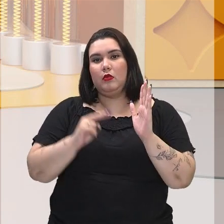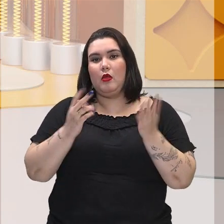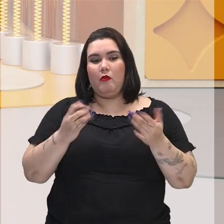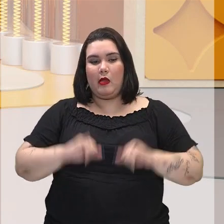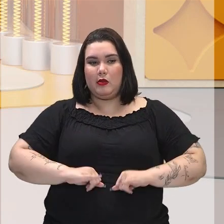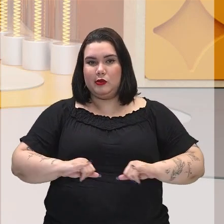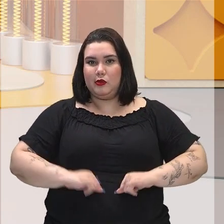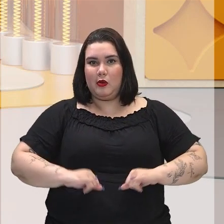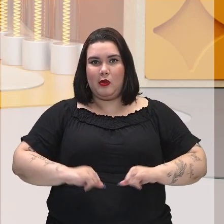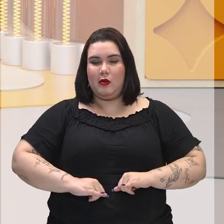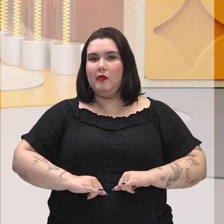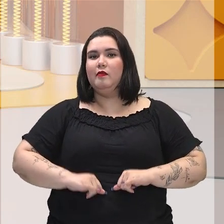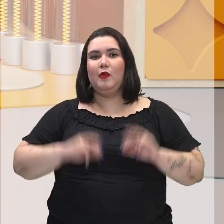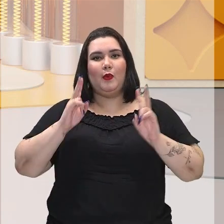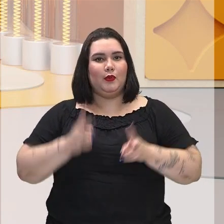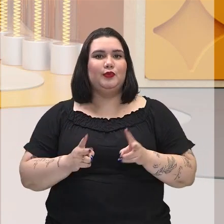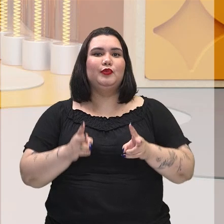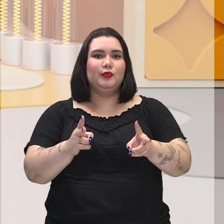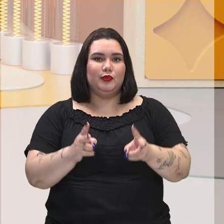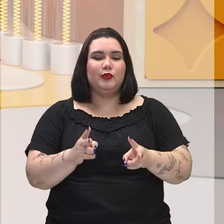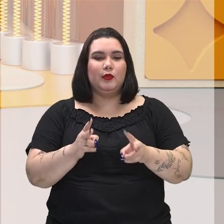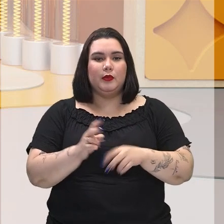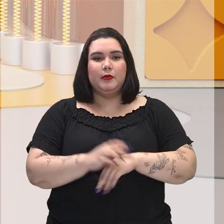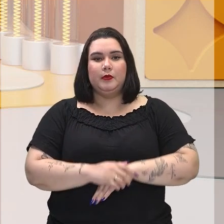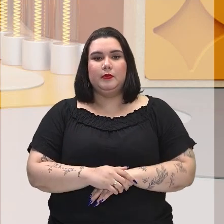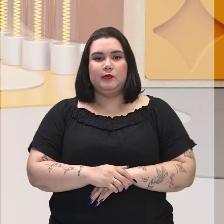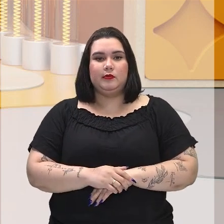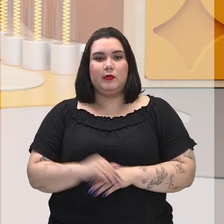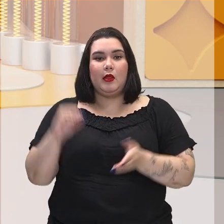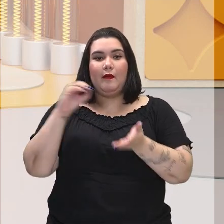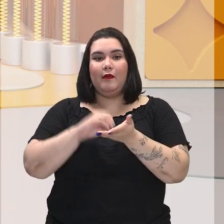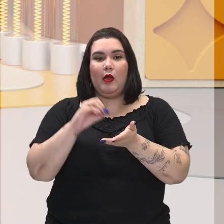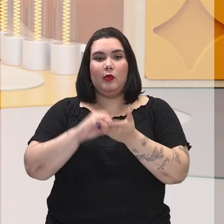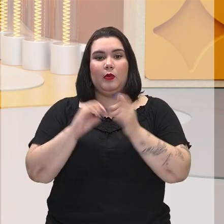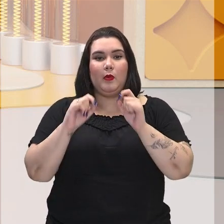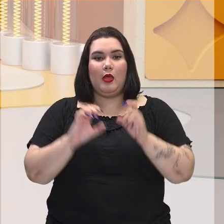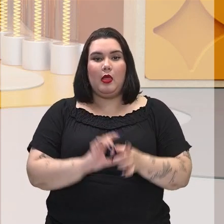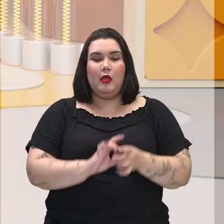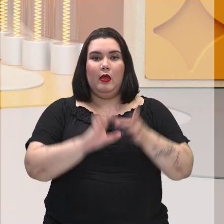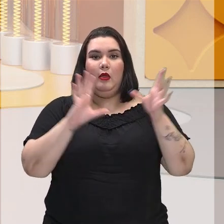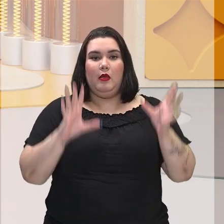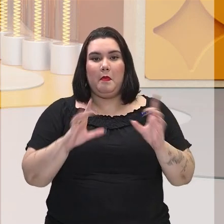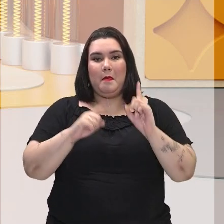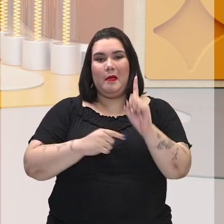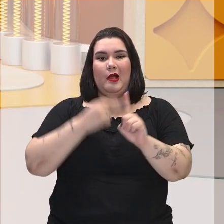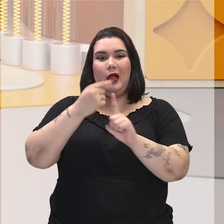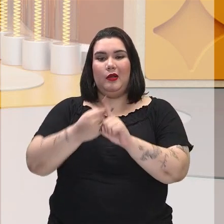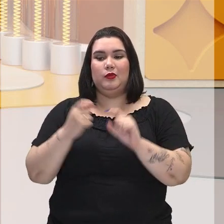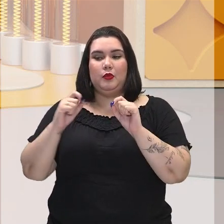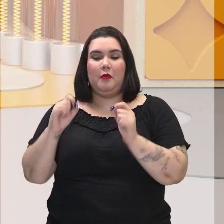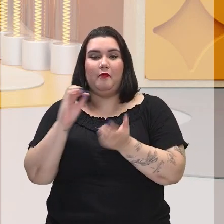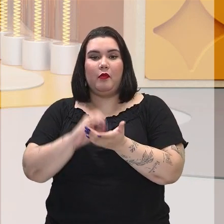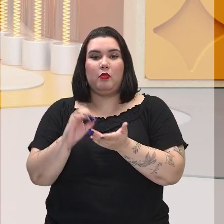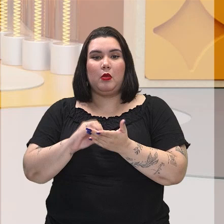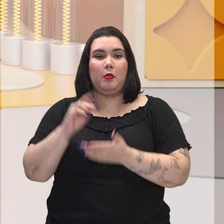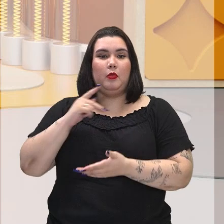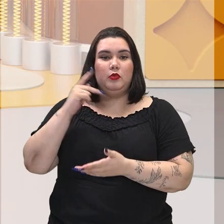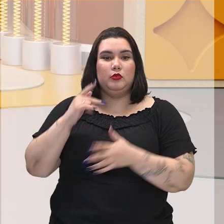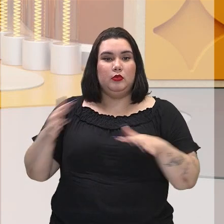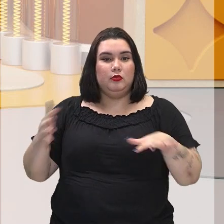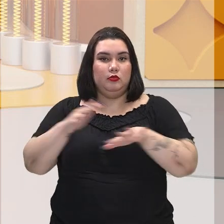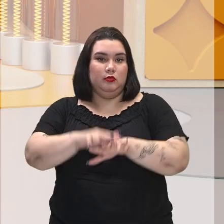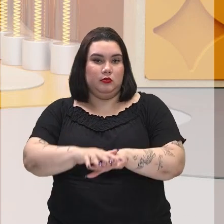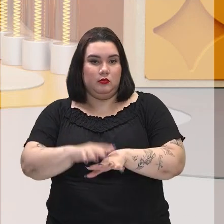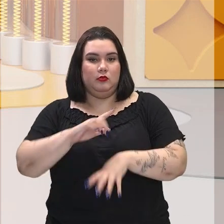negro nesse momento parou de ter dificuldades. A falta de preparo para a liberdade somada à ausência de políticas de inclusão